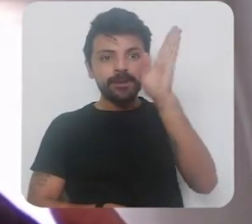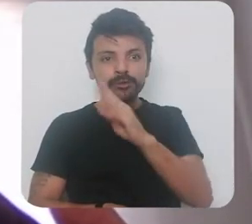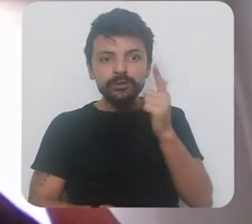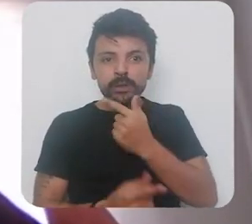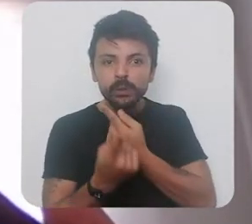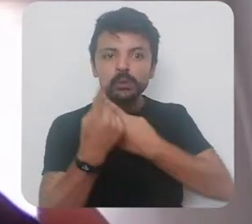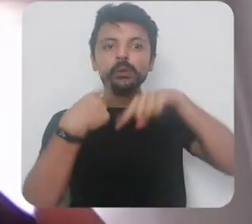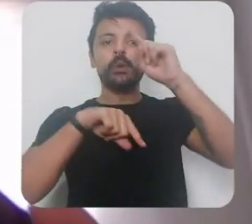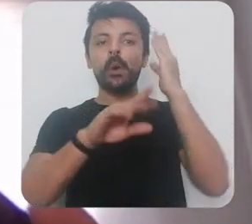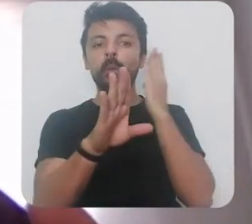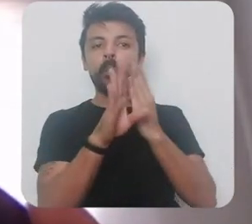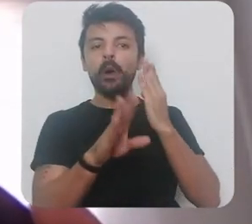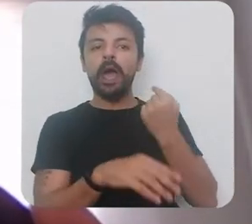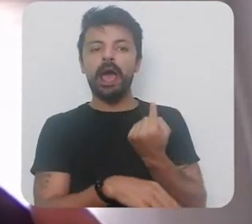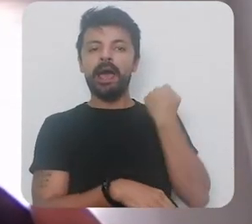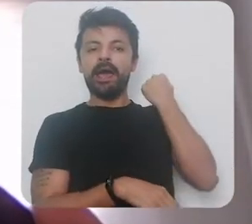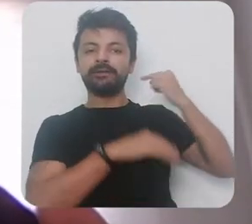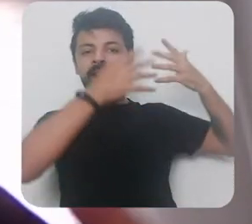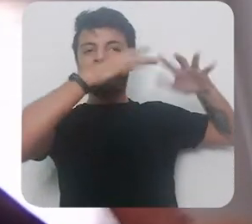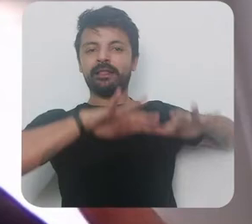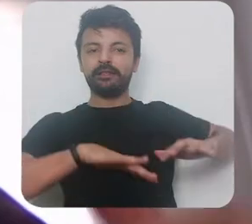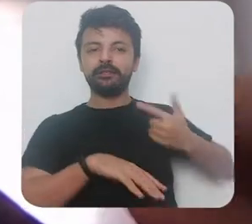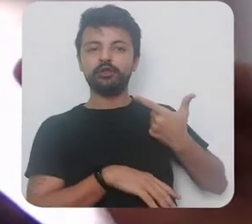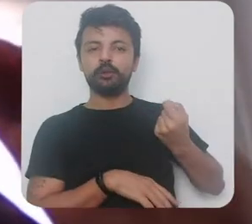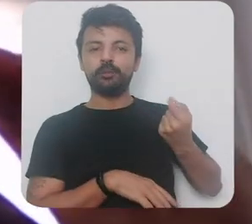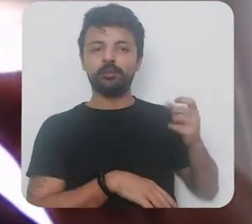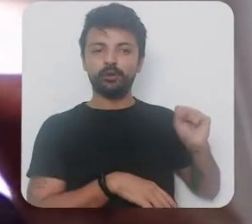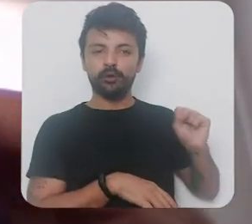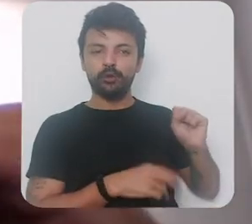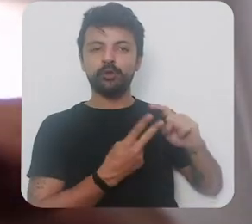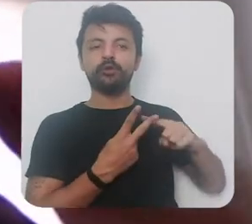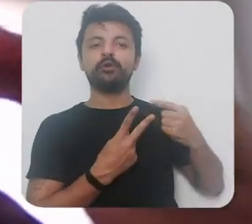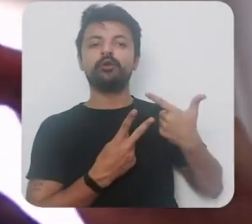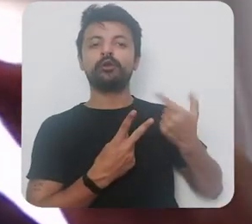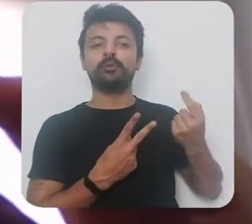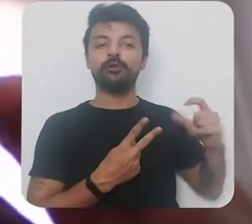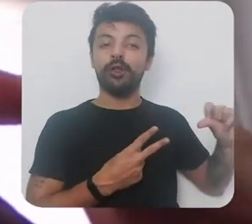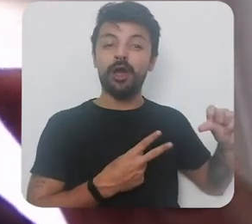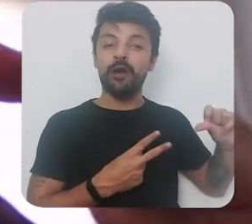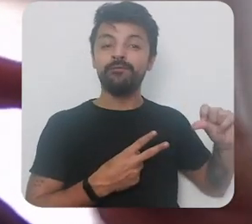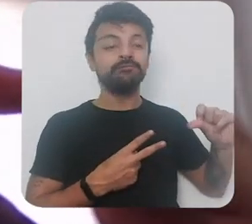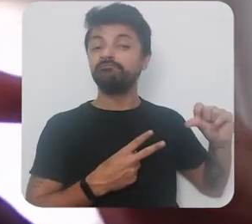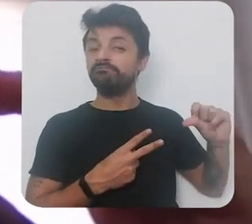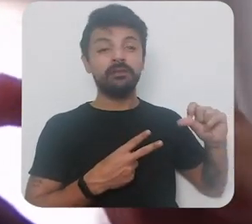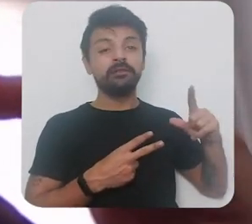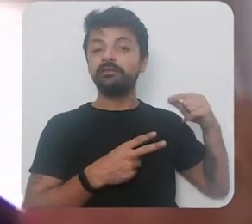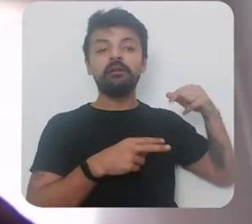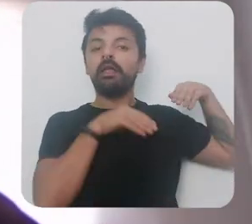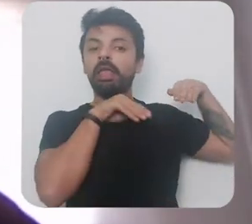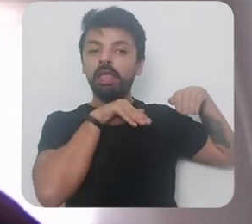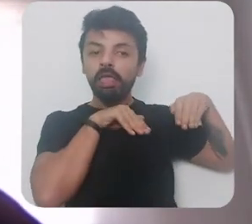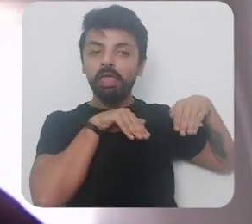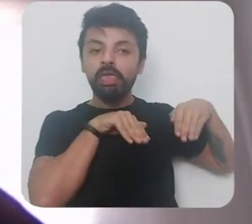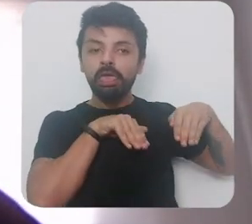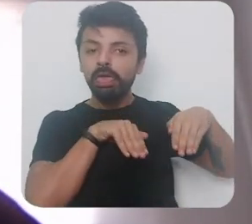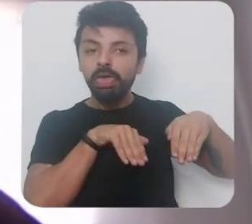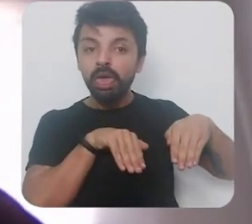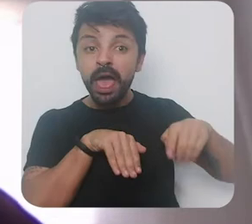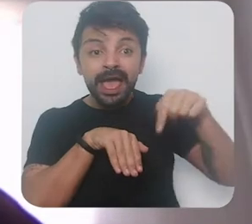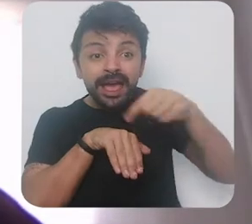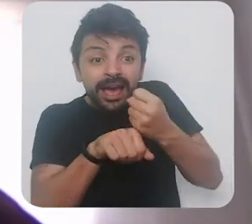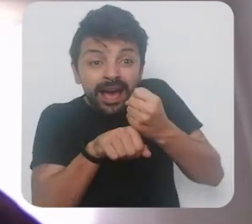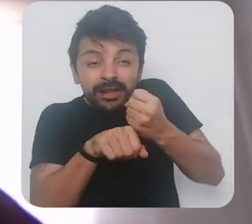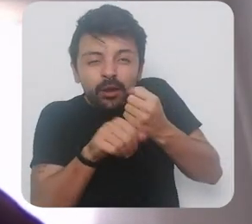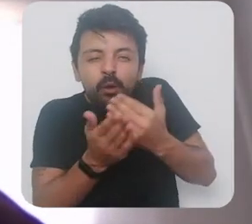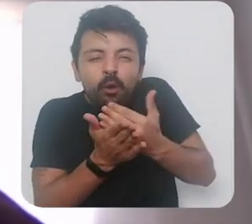de 2008 e 2009 o país estava ensaiando agora neste ano um crescimento